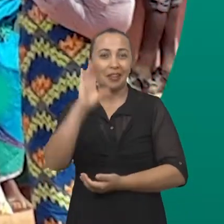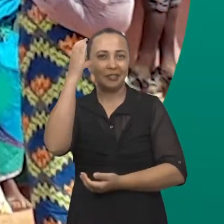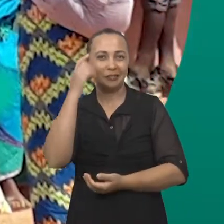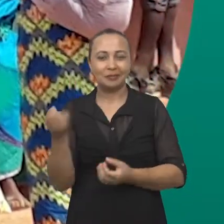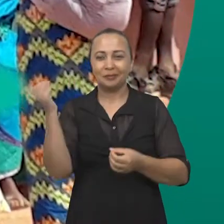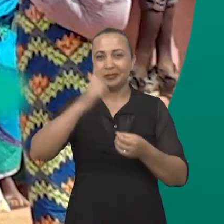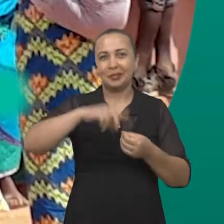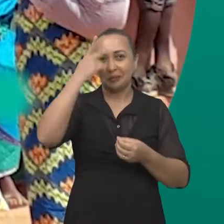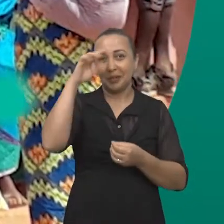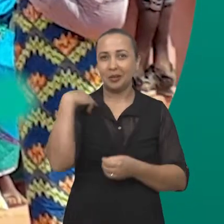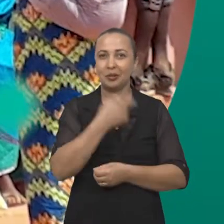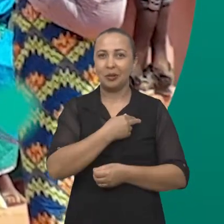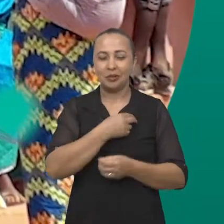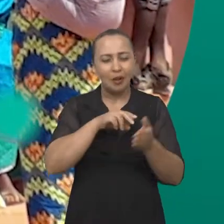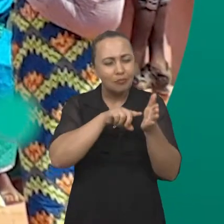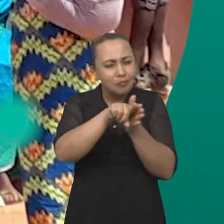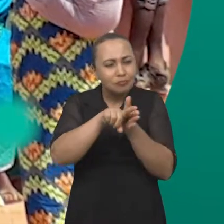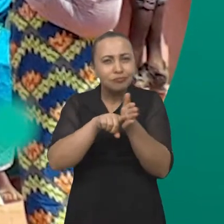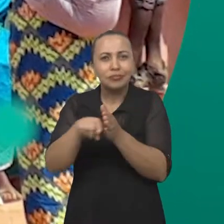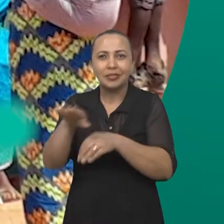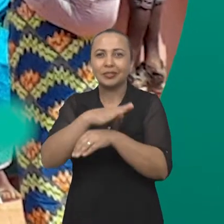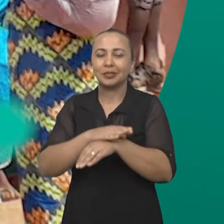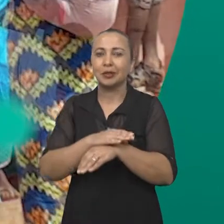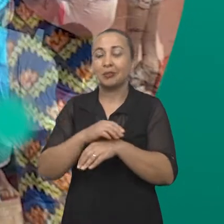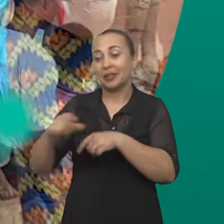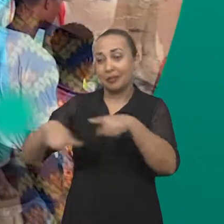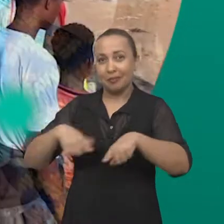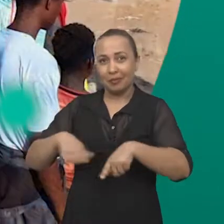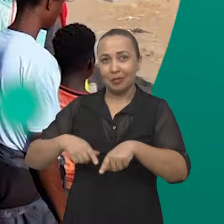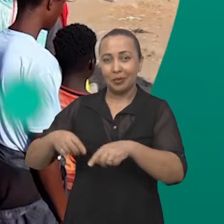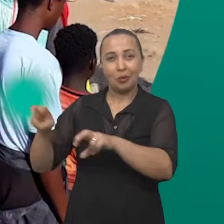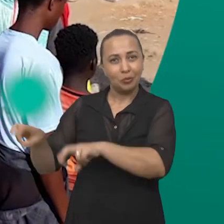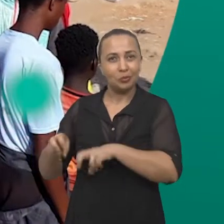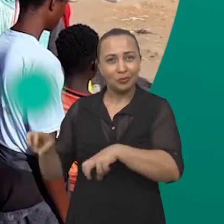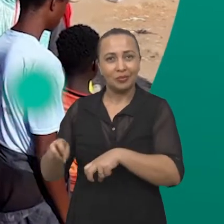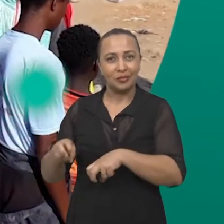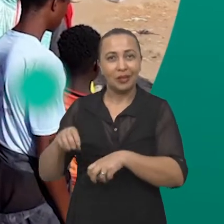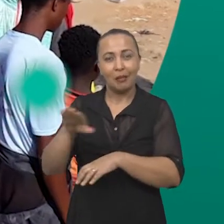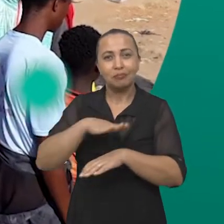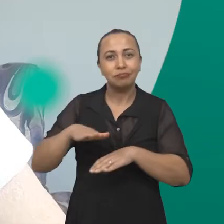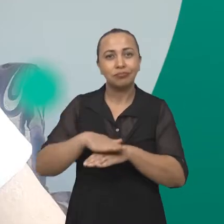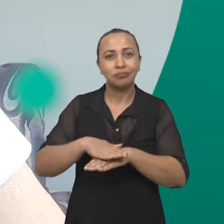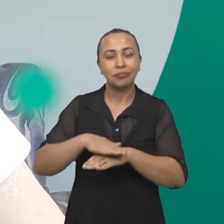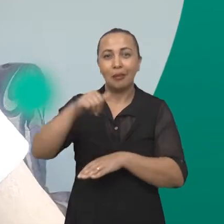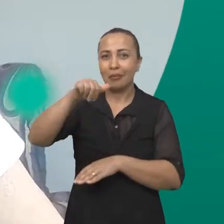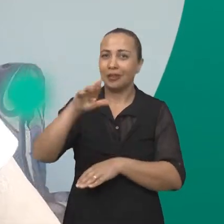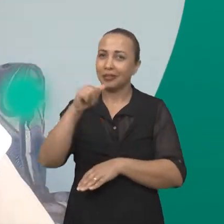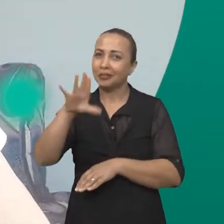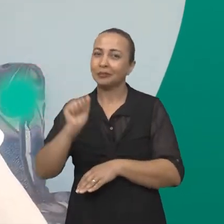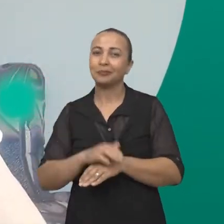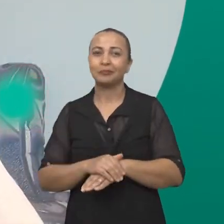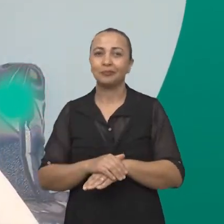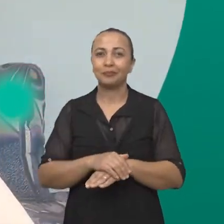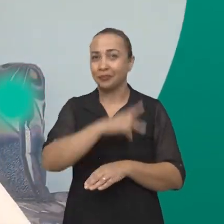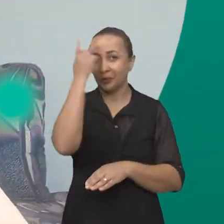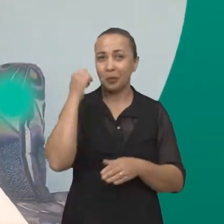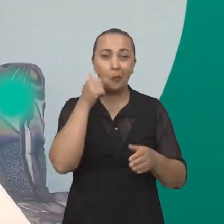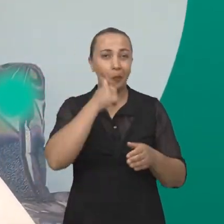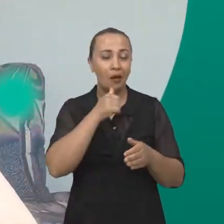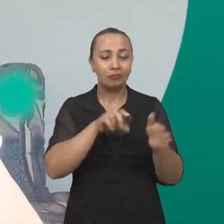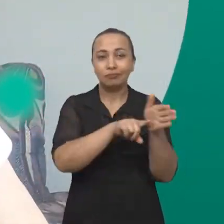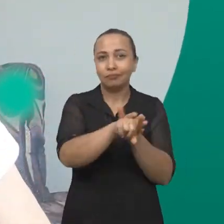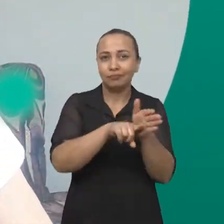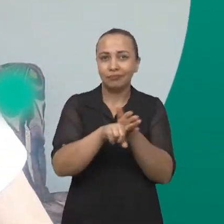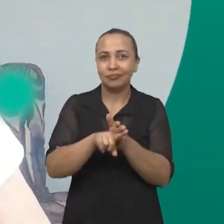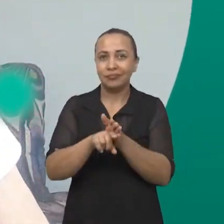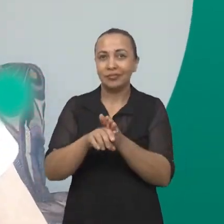Pesquisadores da Universidade Federal do Maranhão analisam a história do trabalho escravo. Cientistas da Universidade Estadual